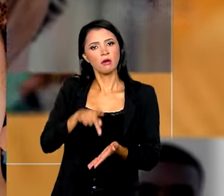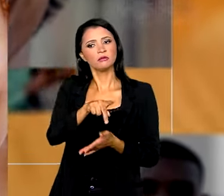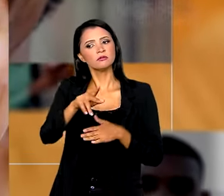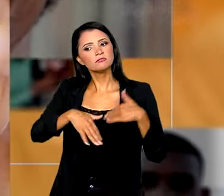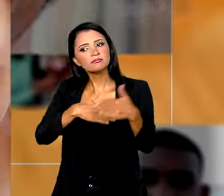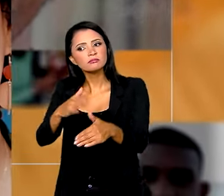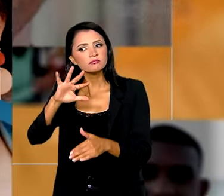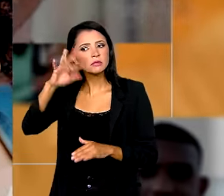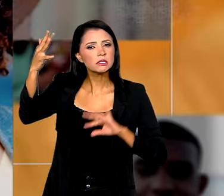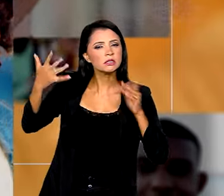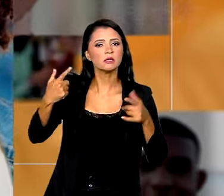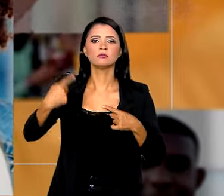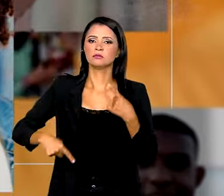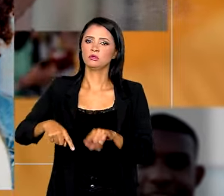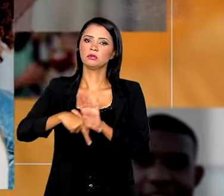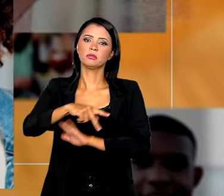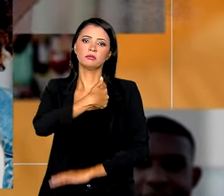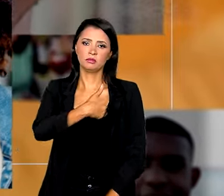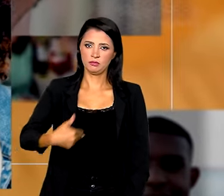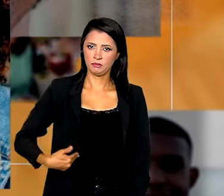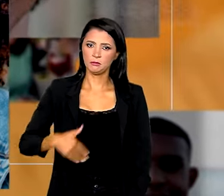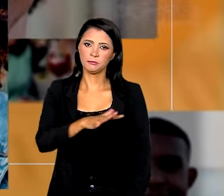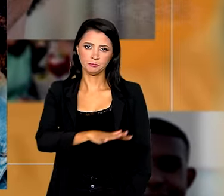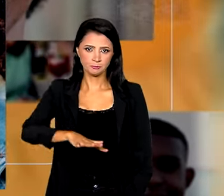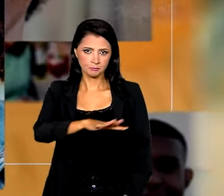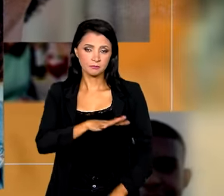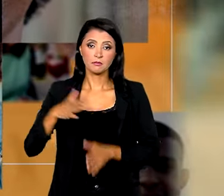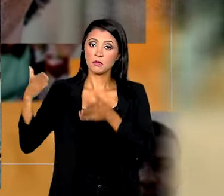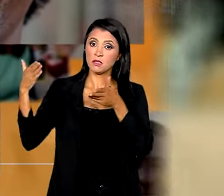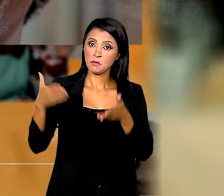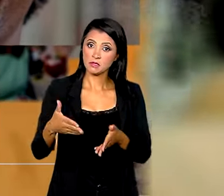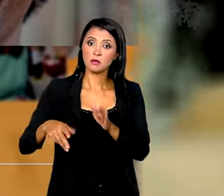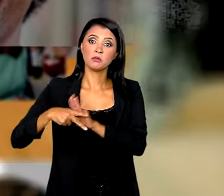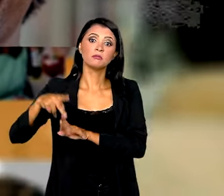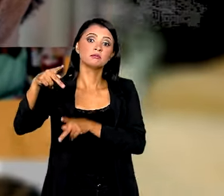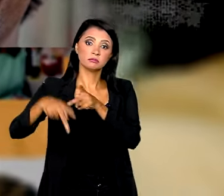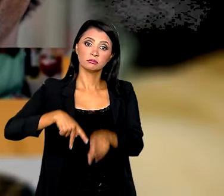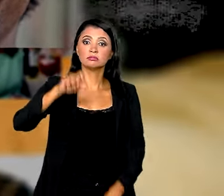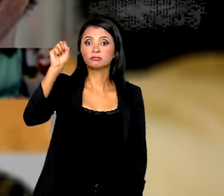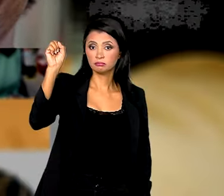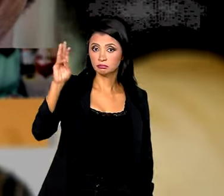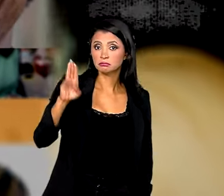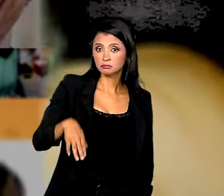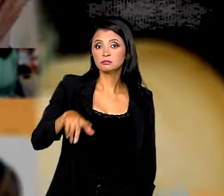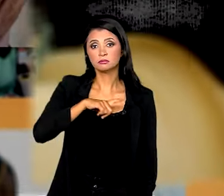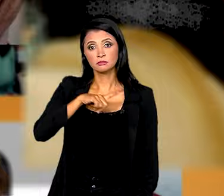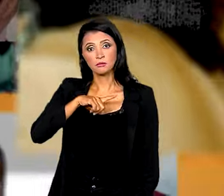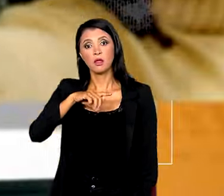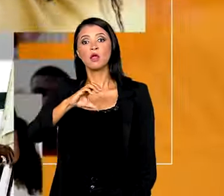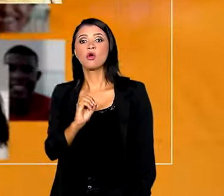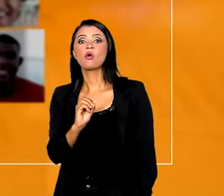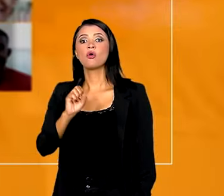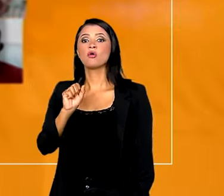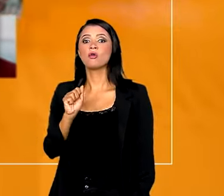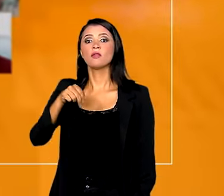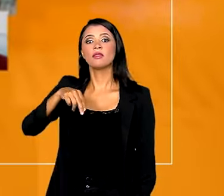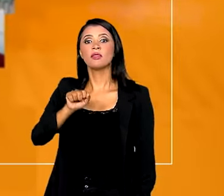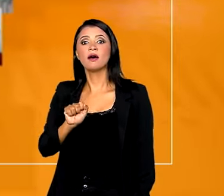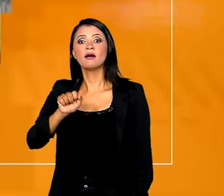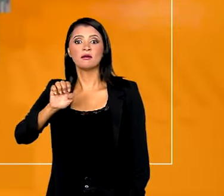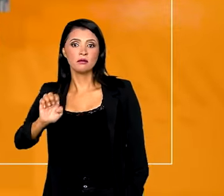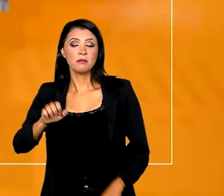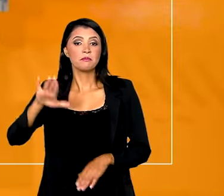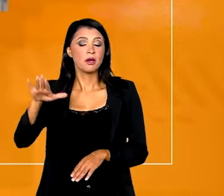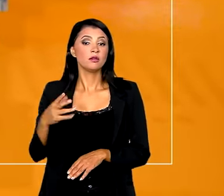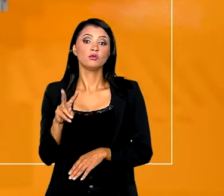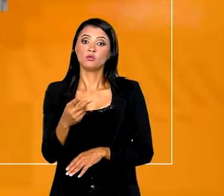fato nos processos de decisão das políticas públicas. Participação popular, sim, nós temos. Na Conai, mais de duas